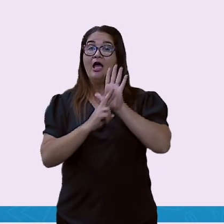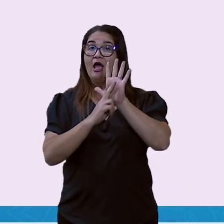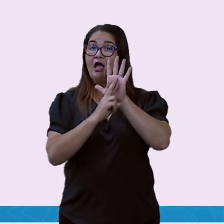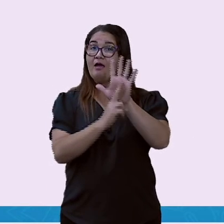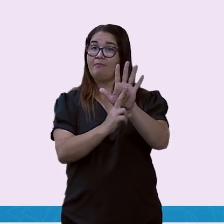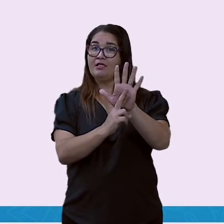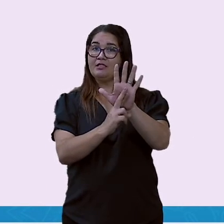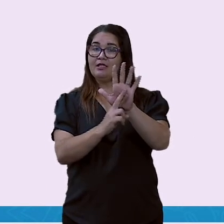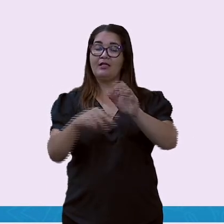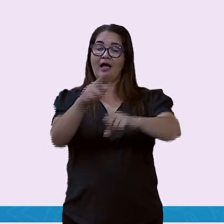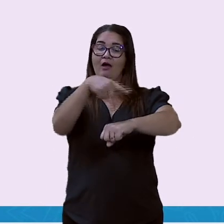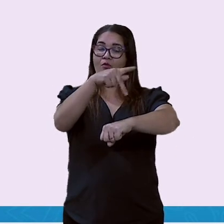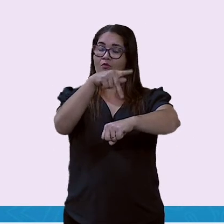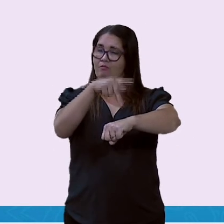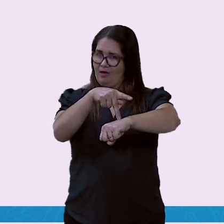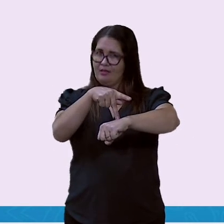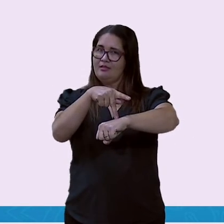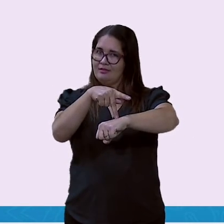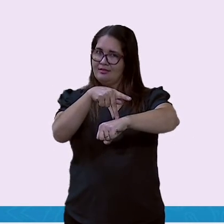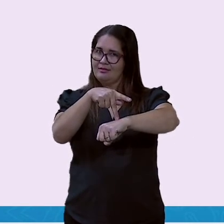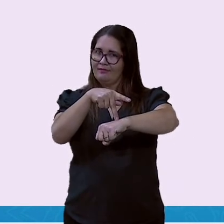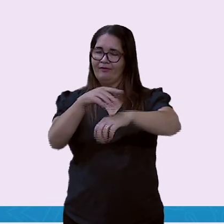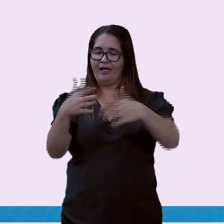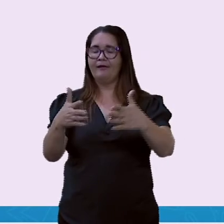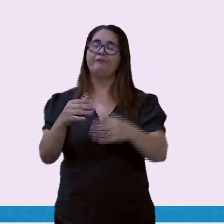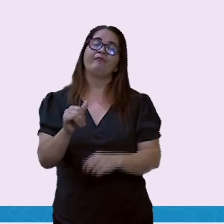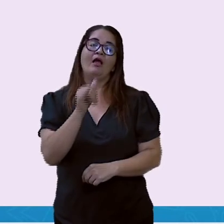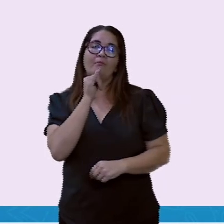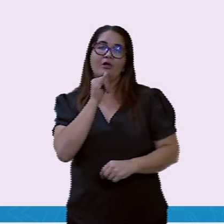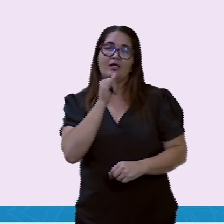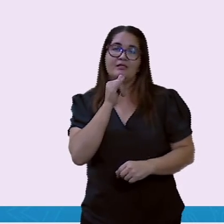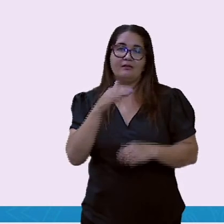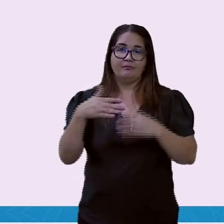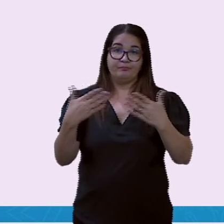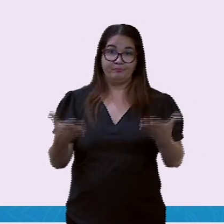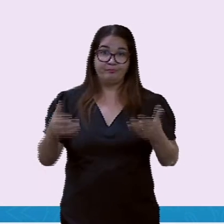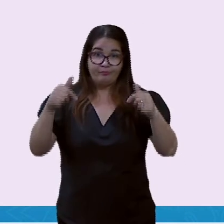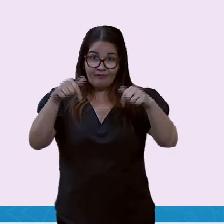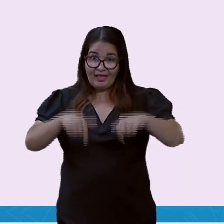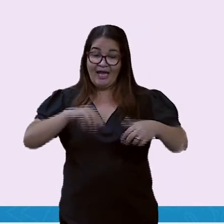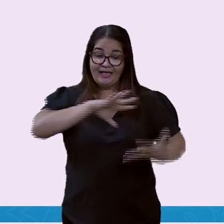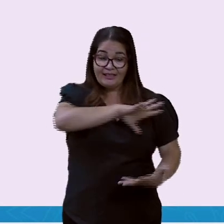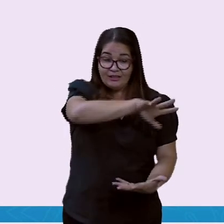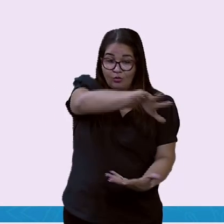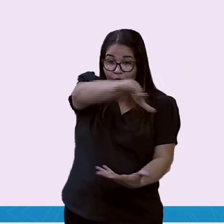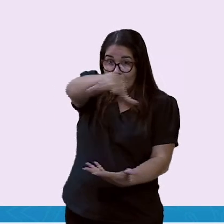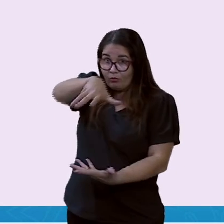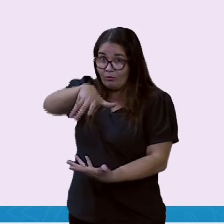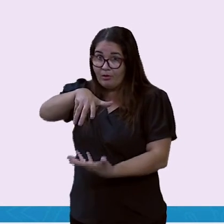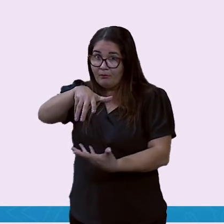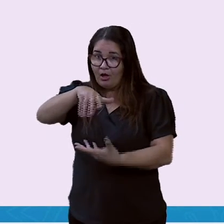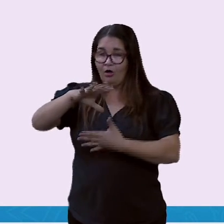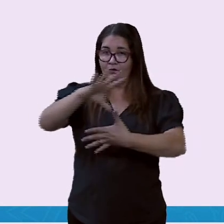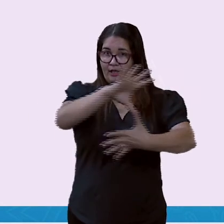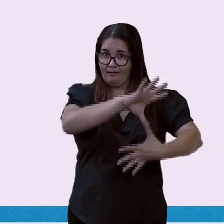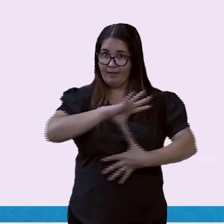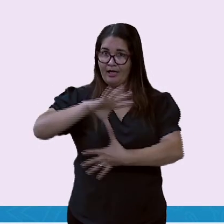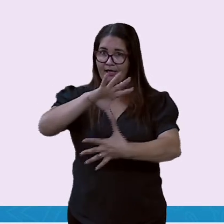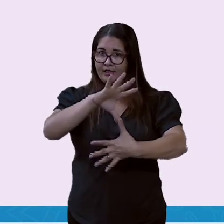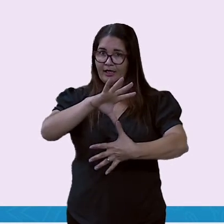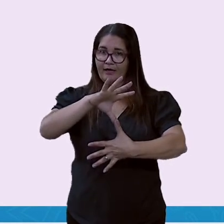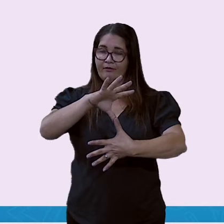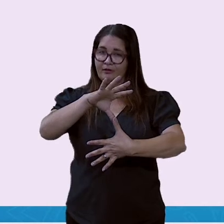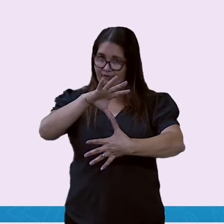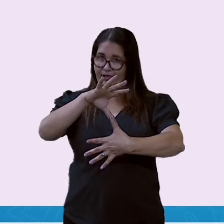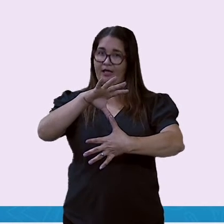organizador do campeonato. Por exemplo, esse ano a Comebol Copa América foi realizada pelo nosso país